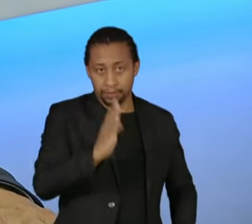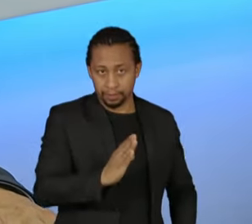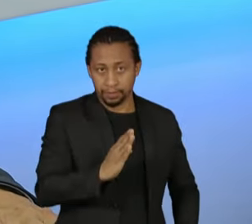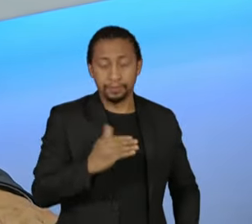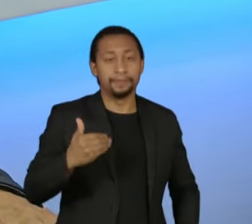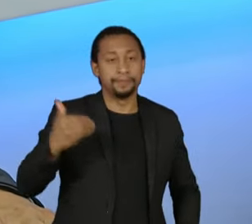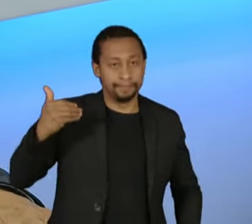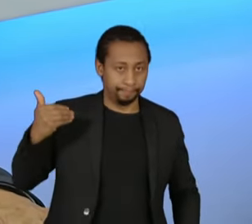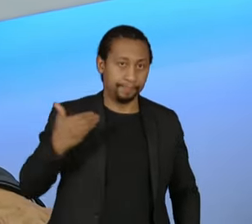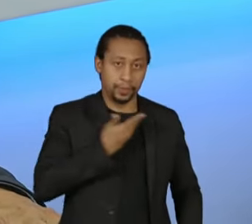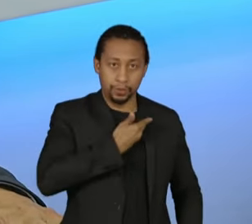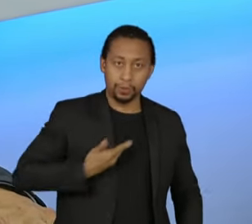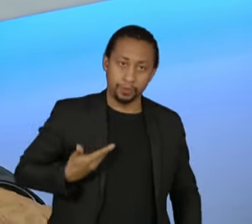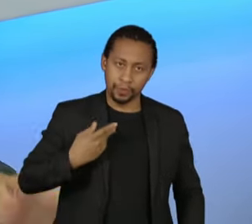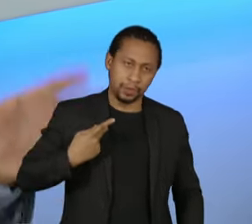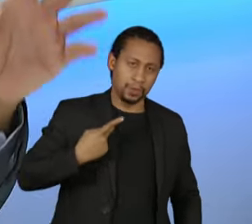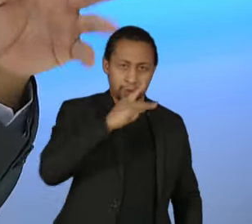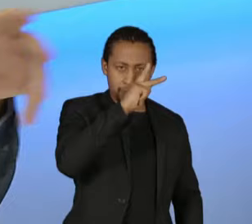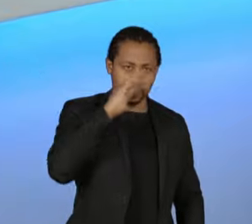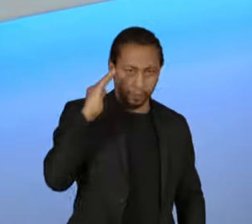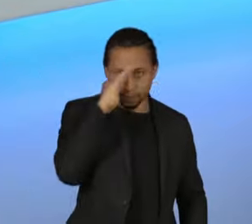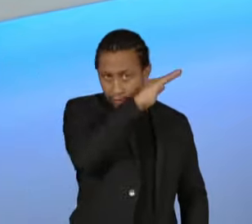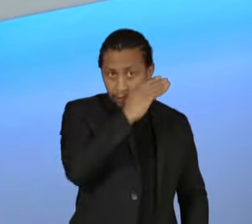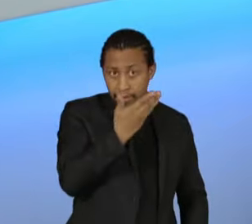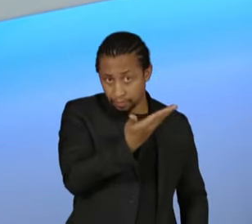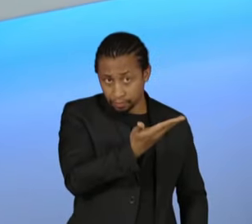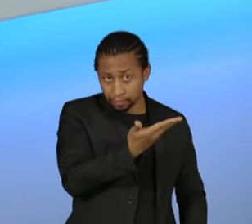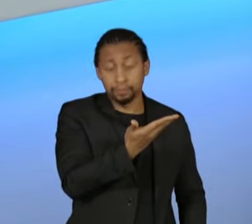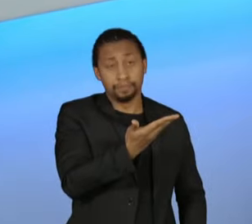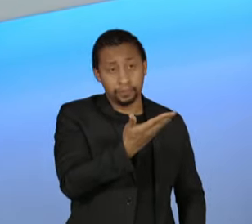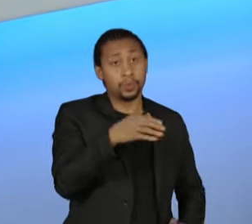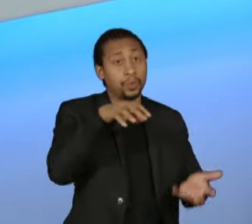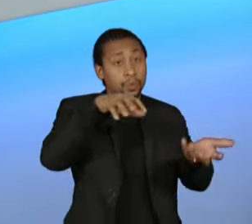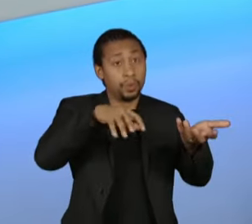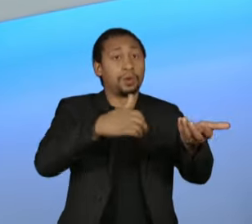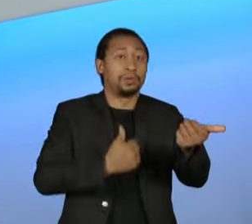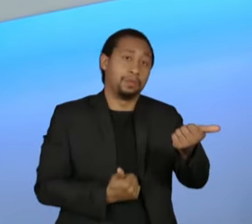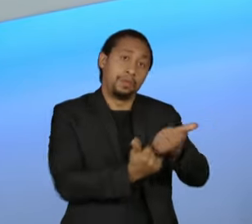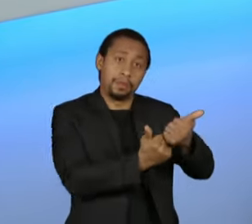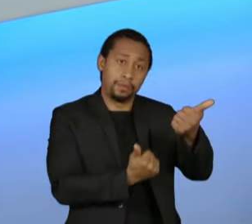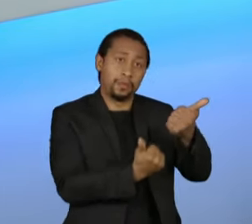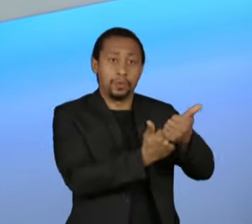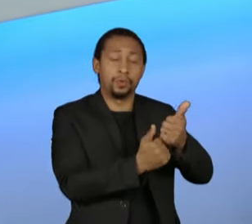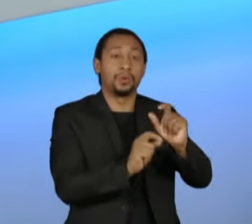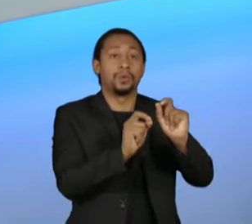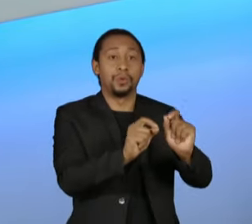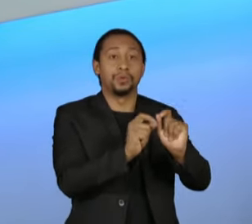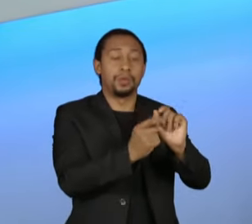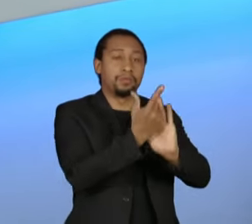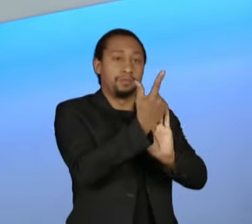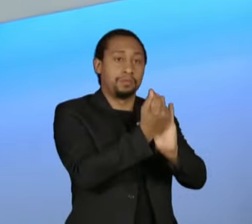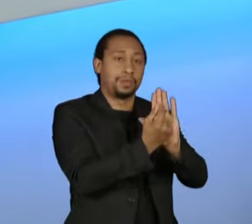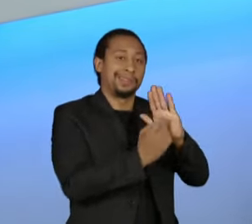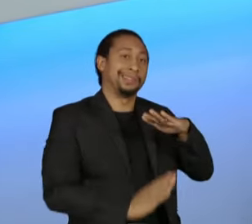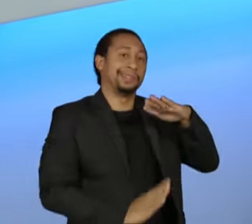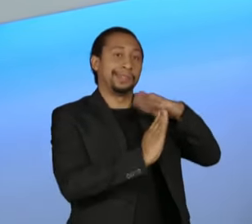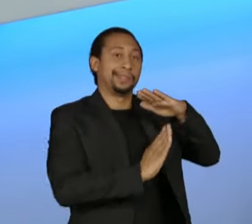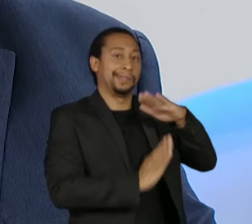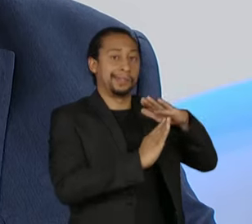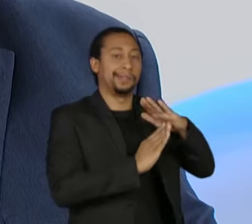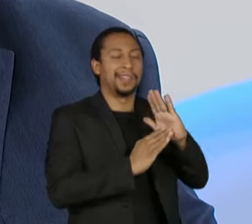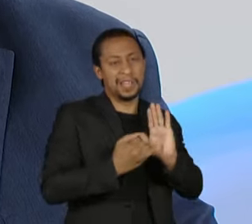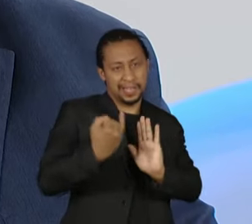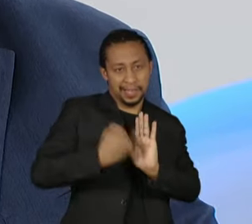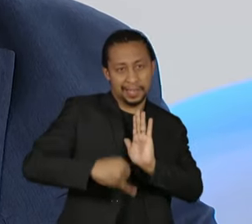nesse ano eleitoral agora, por exemplo, com o apoio do Congresso, sim, a limitar ao máximo de 17% lá a